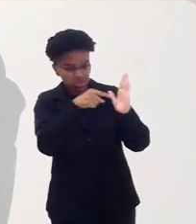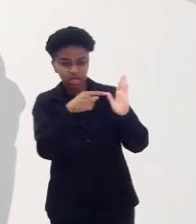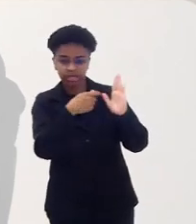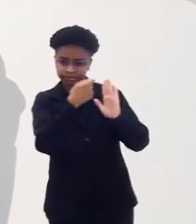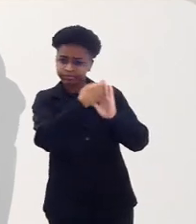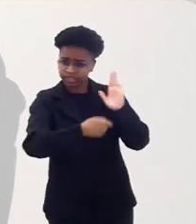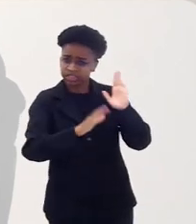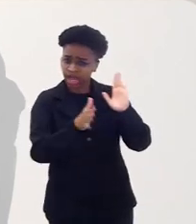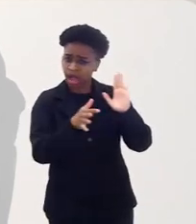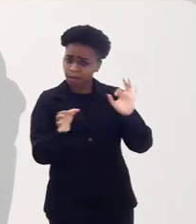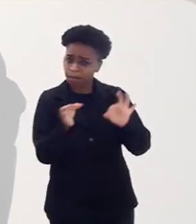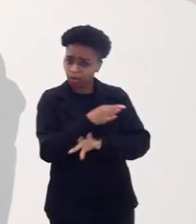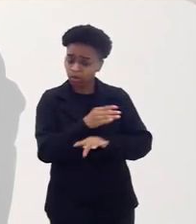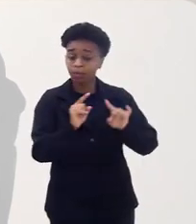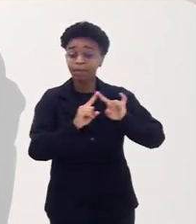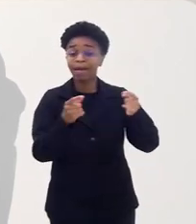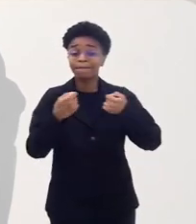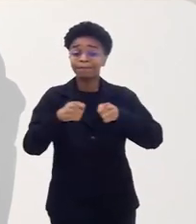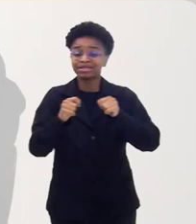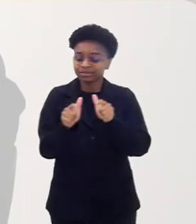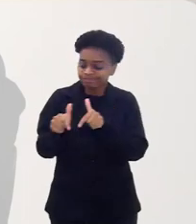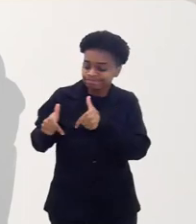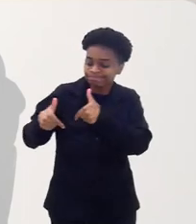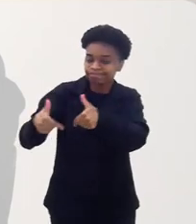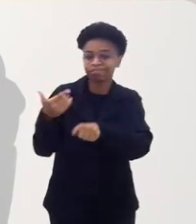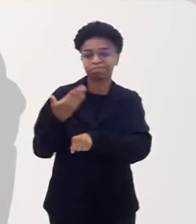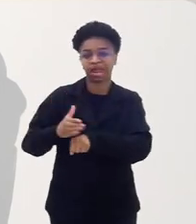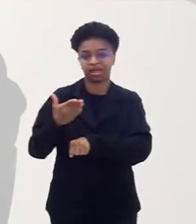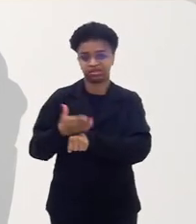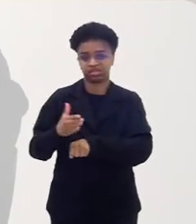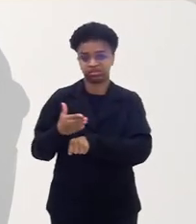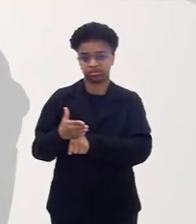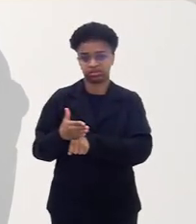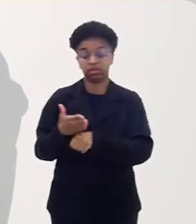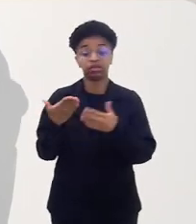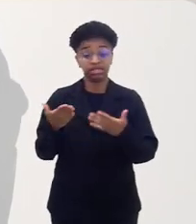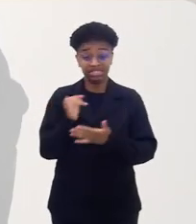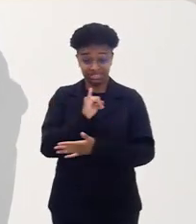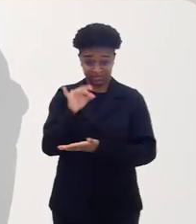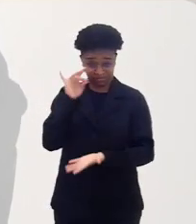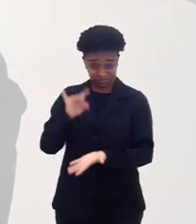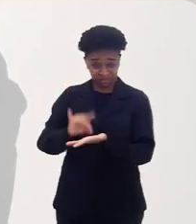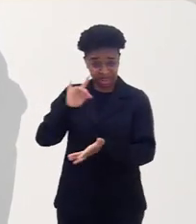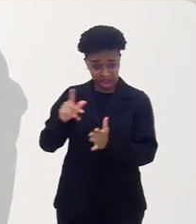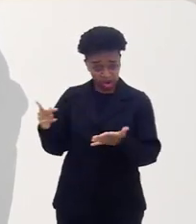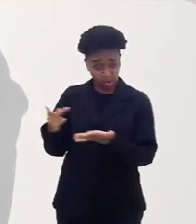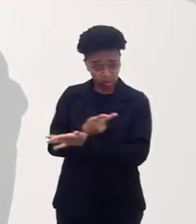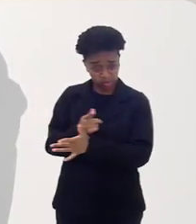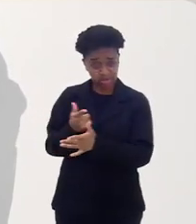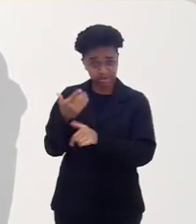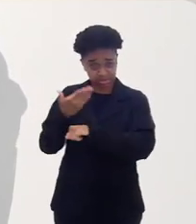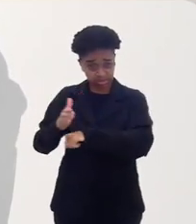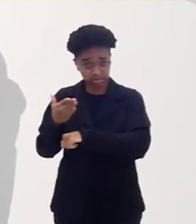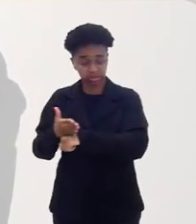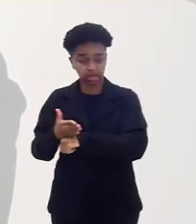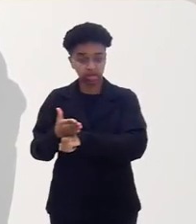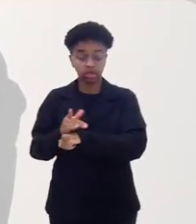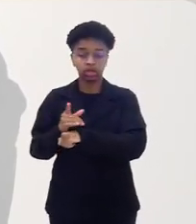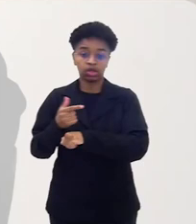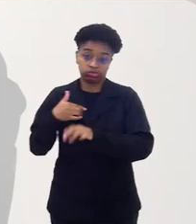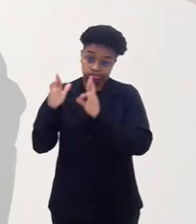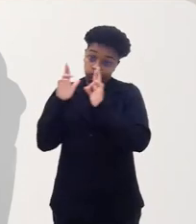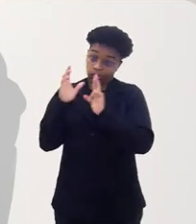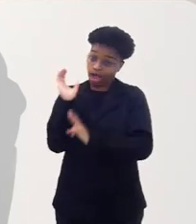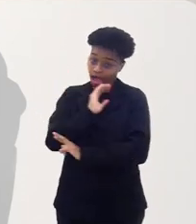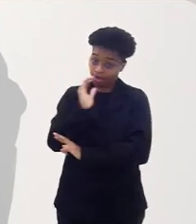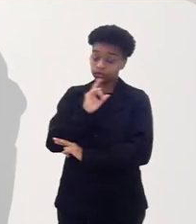anos está escrito e passar a ser a nossa prática. Quando isso acontecer, e nós esperamos que seja em breve, a nossa